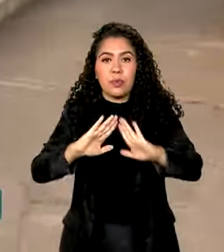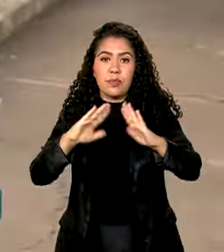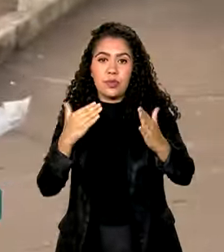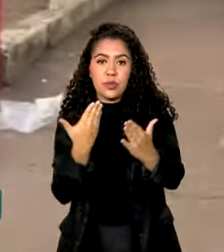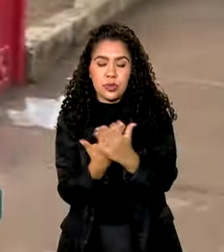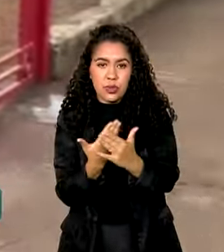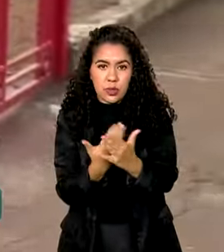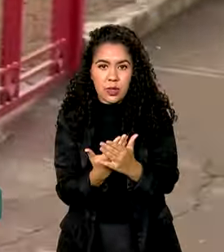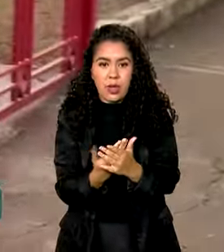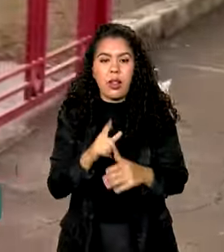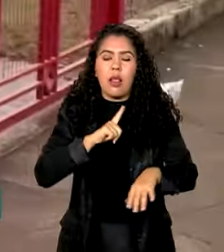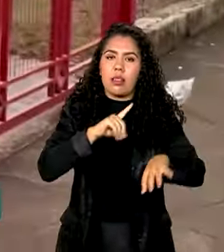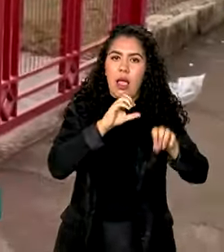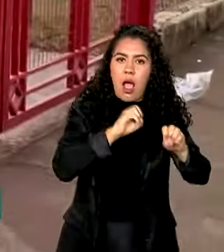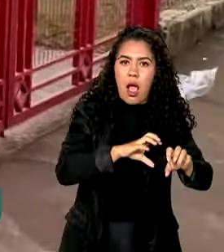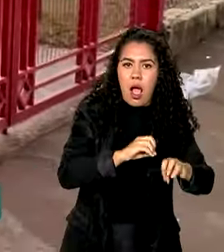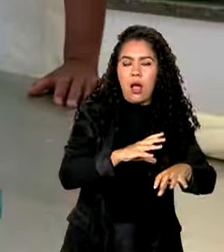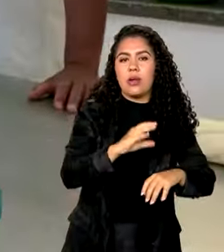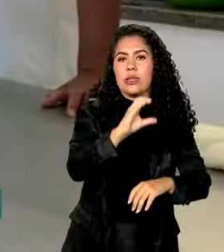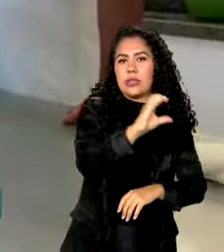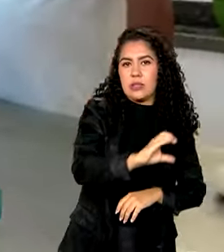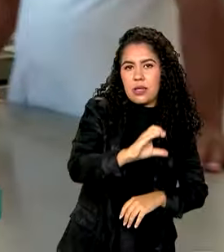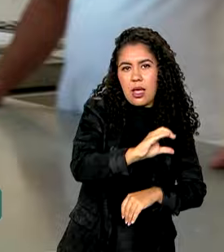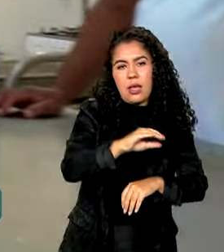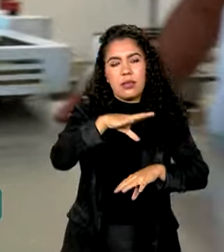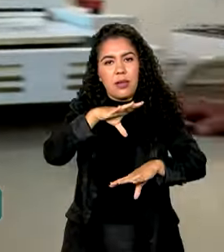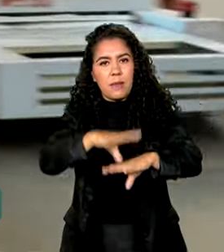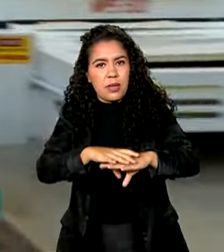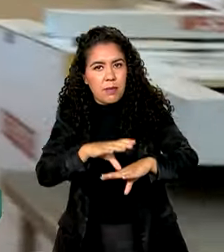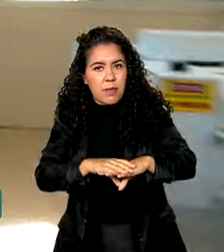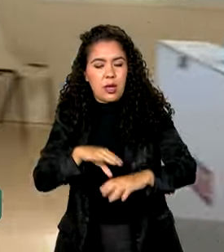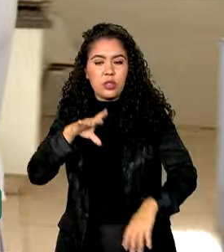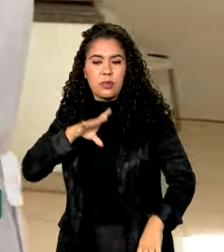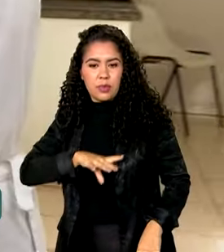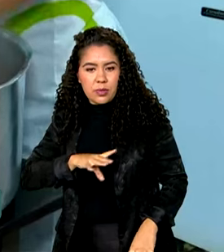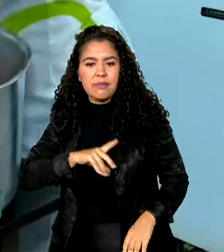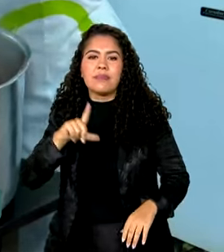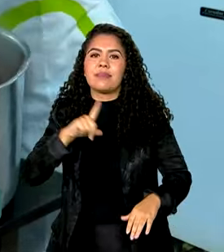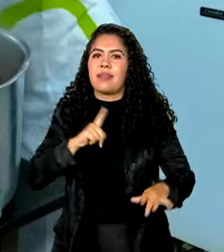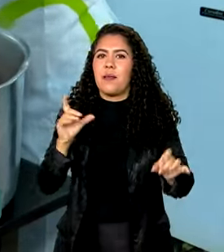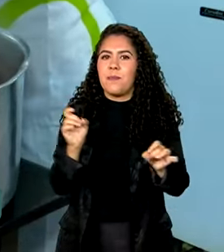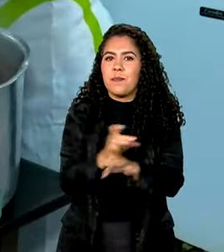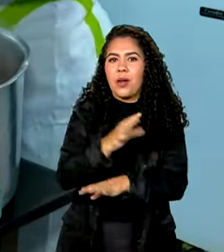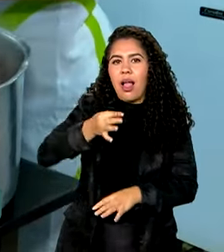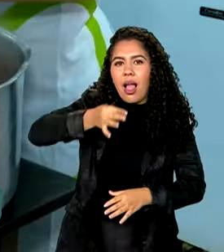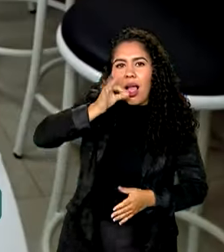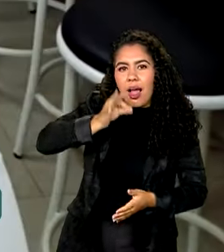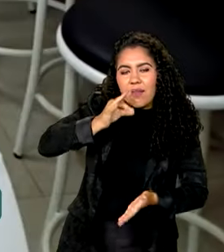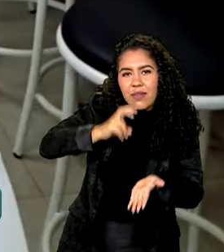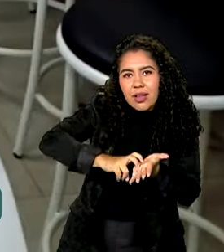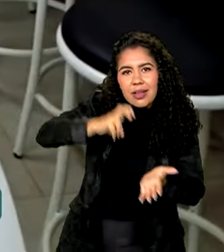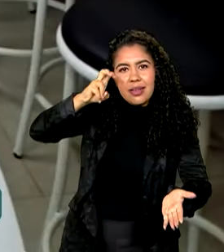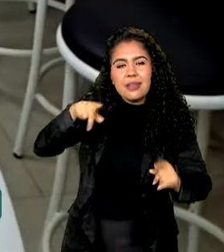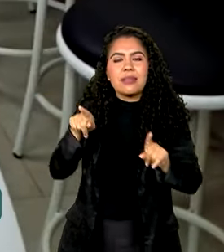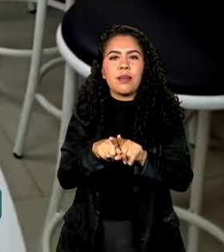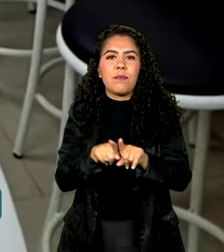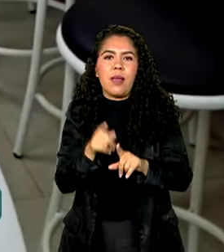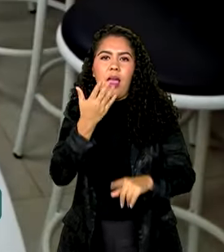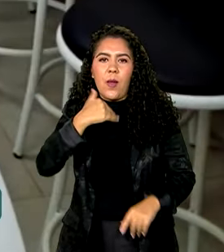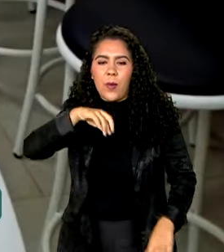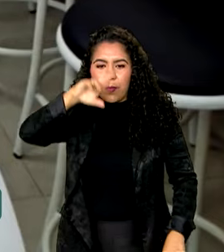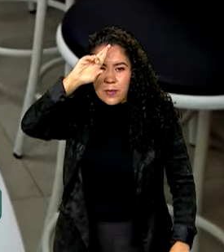ciências, matemática e português, eles vão encontrar aqui café da manhã e almoço. A Suzane é